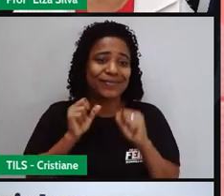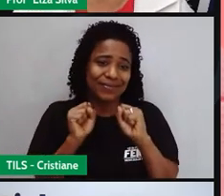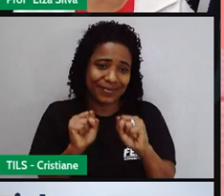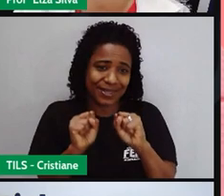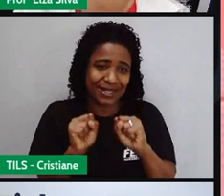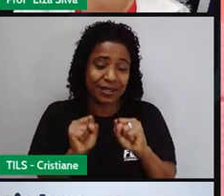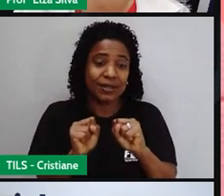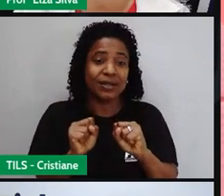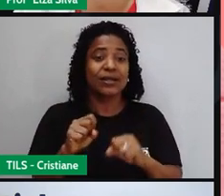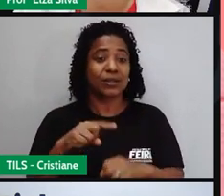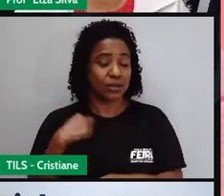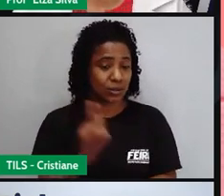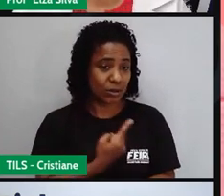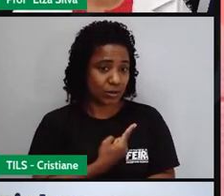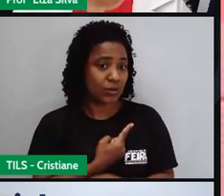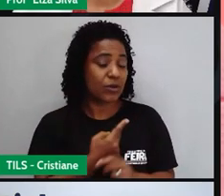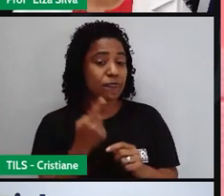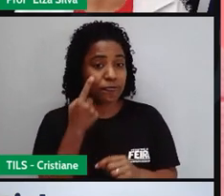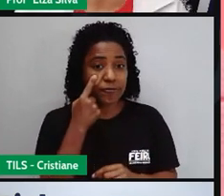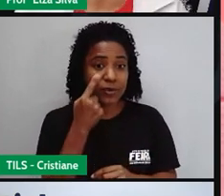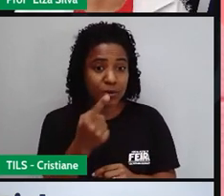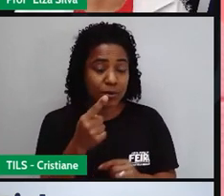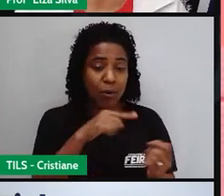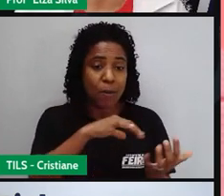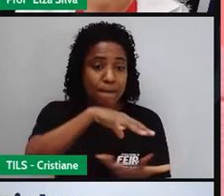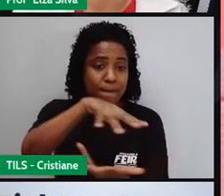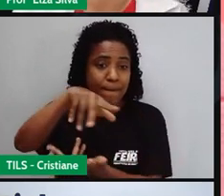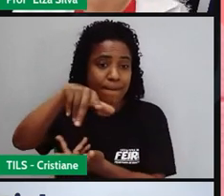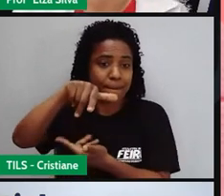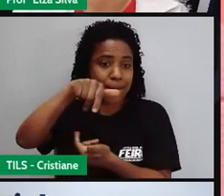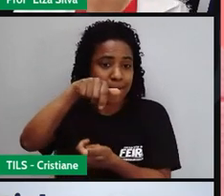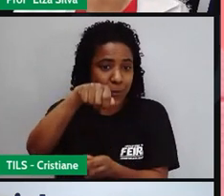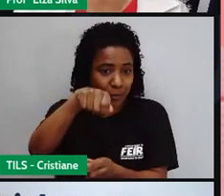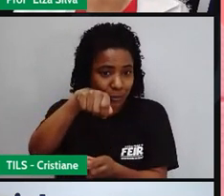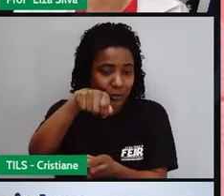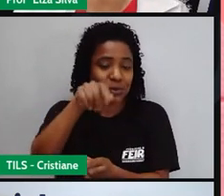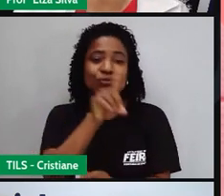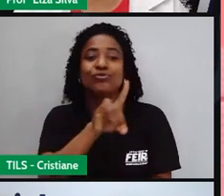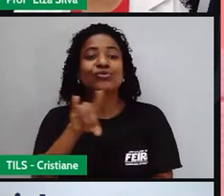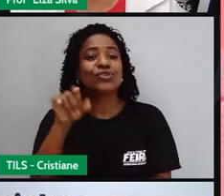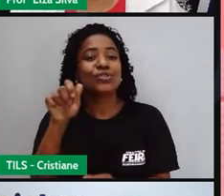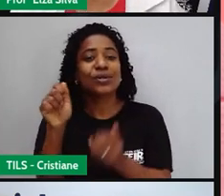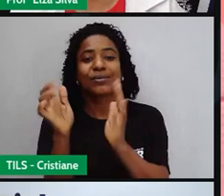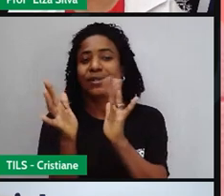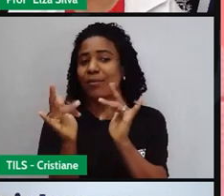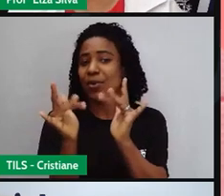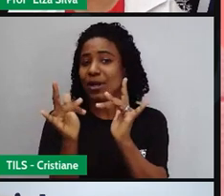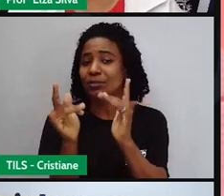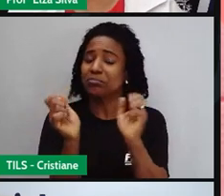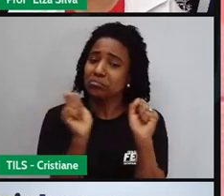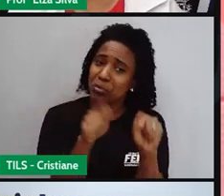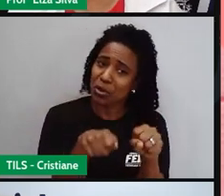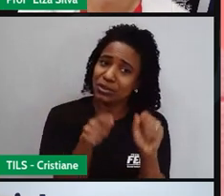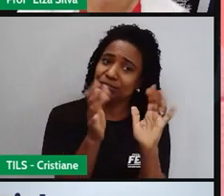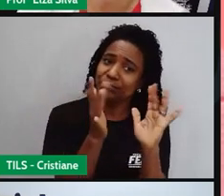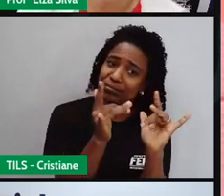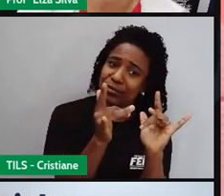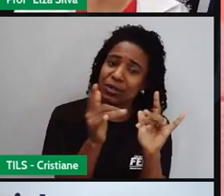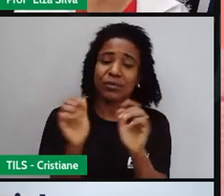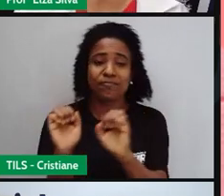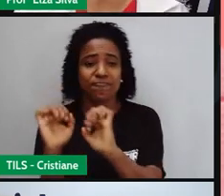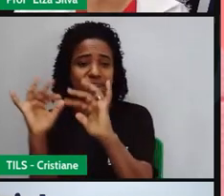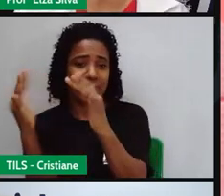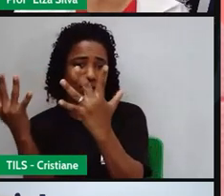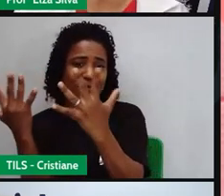porque nós vimos que ao redor do mundo existem países que no dia dos namorados comemoram o dia dos amigos.